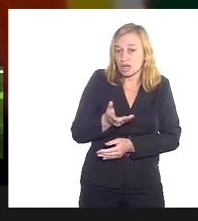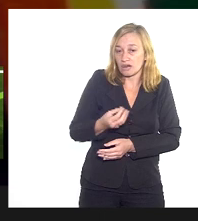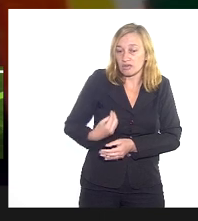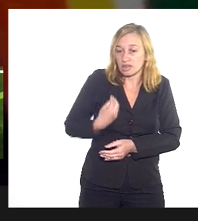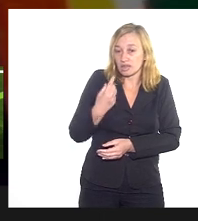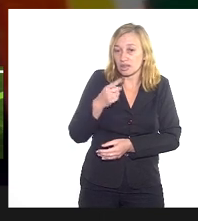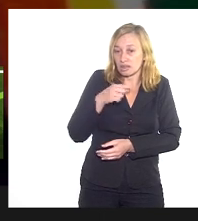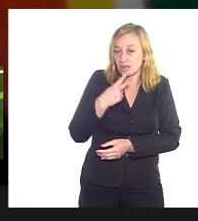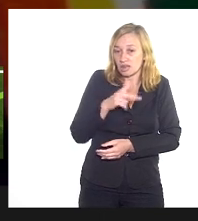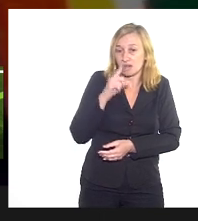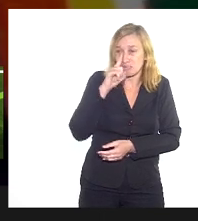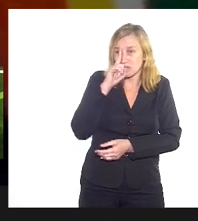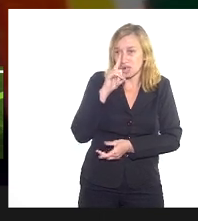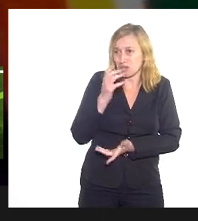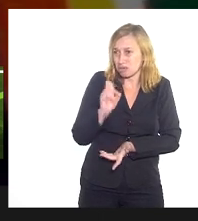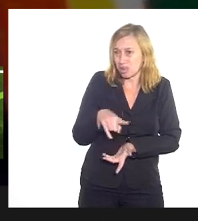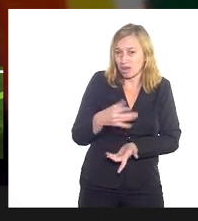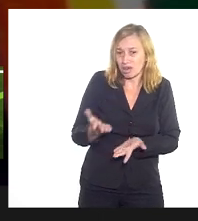como é que chama?